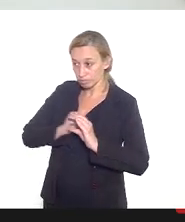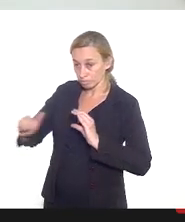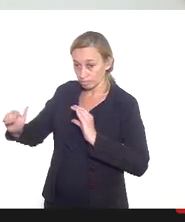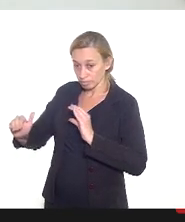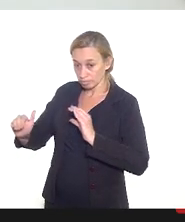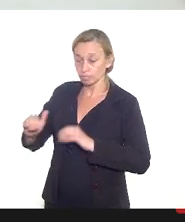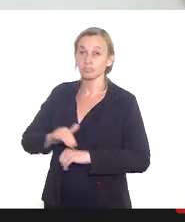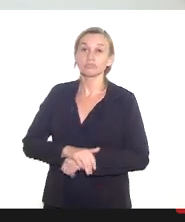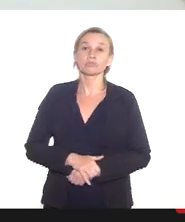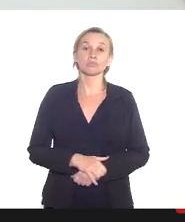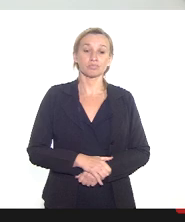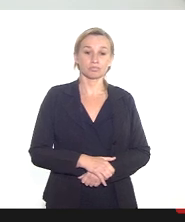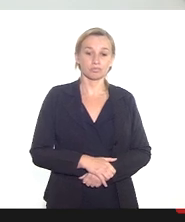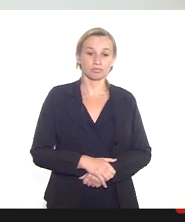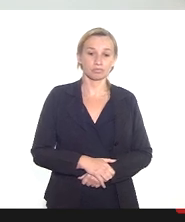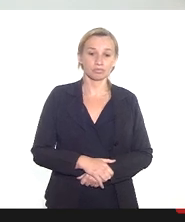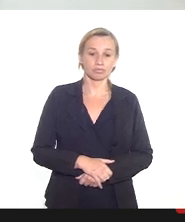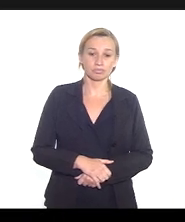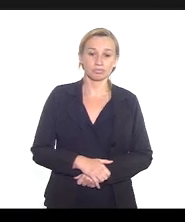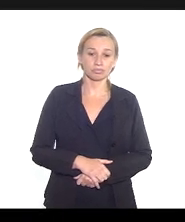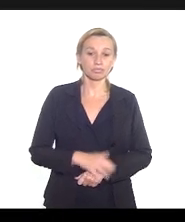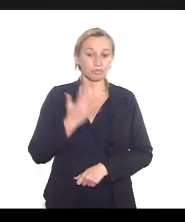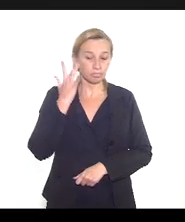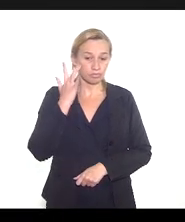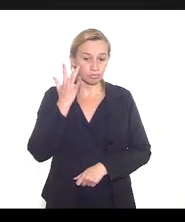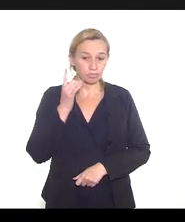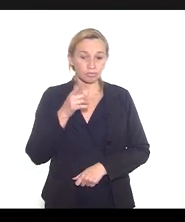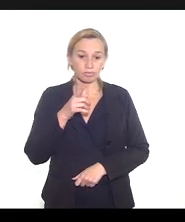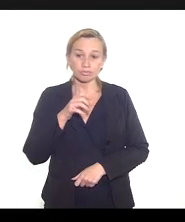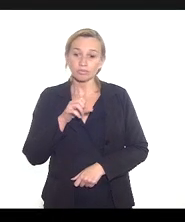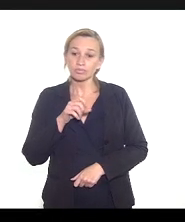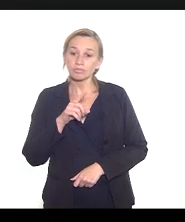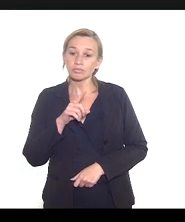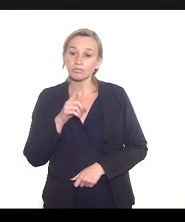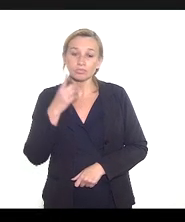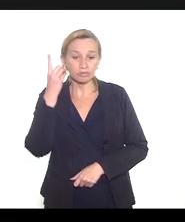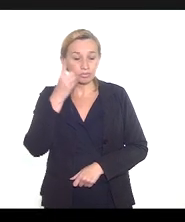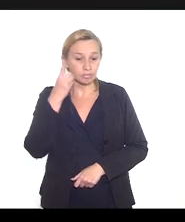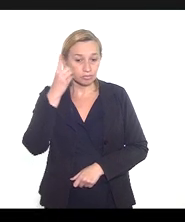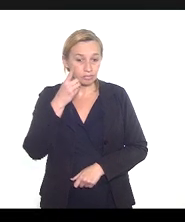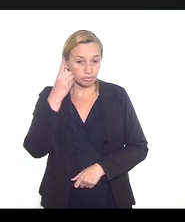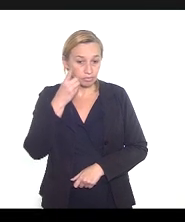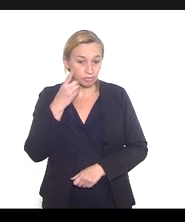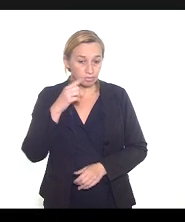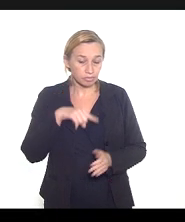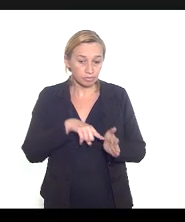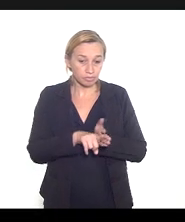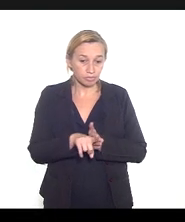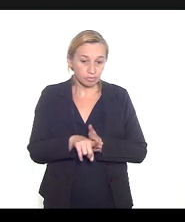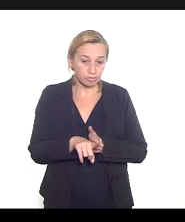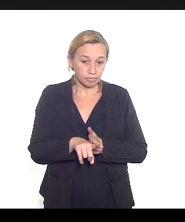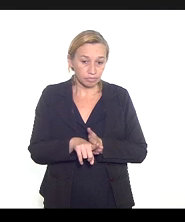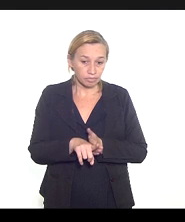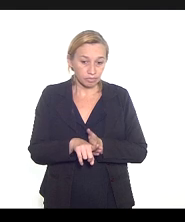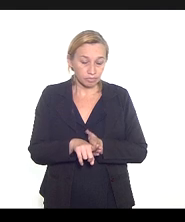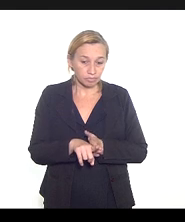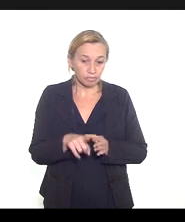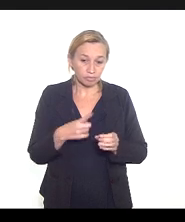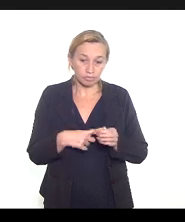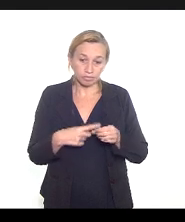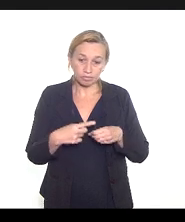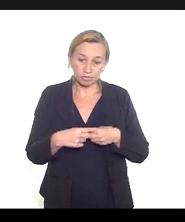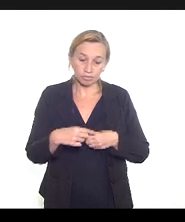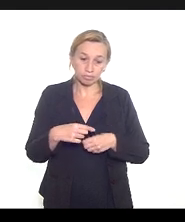informá-las eu acho que o cerne da pergunta da deputada é o seguinte para o município do Rio de